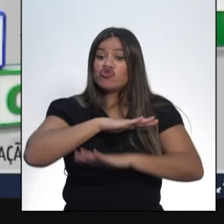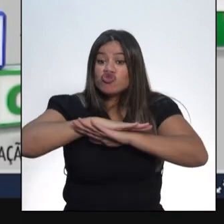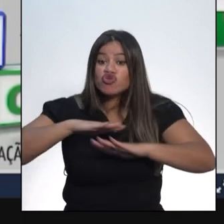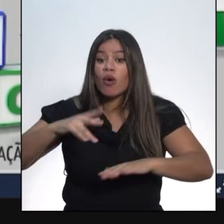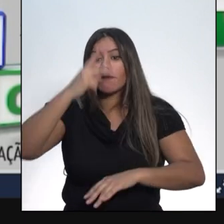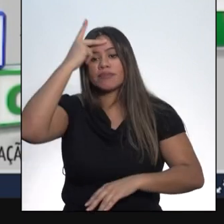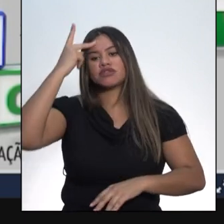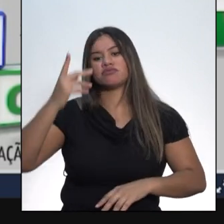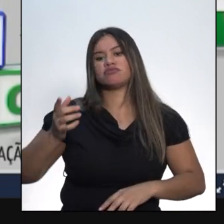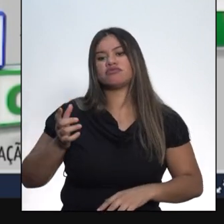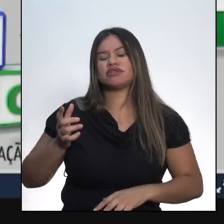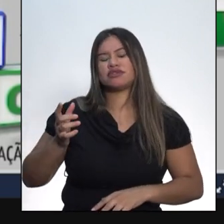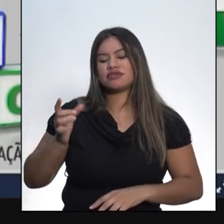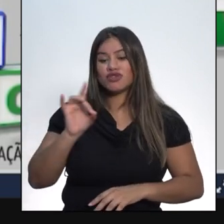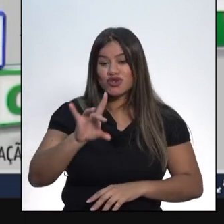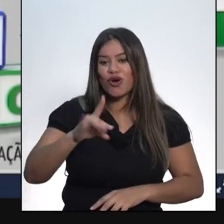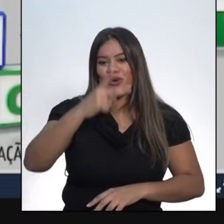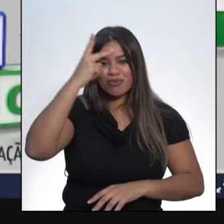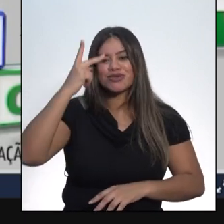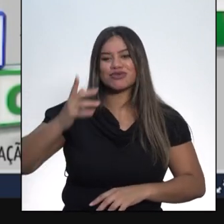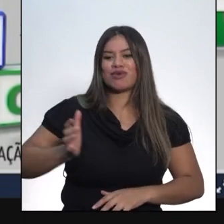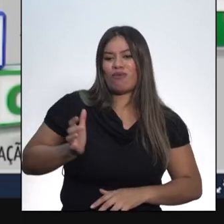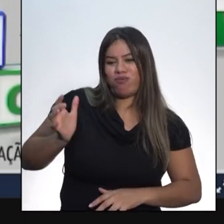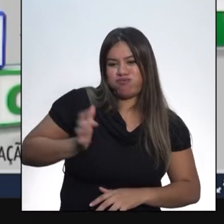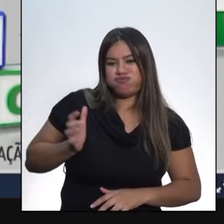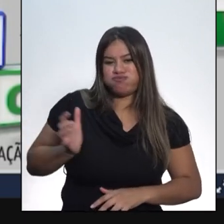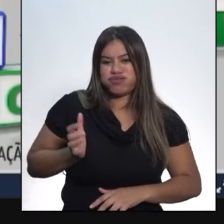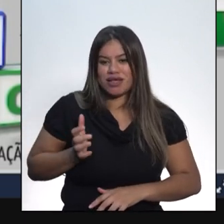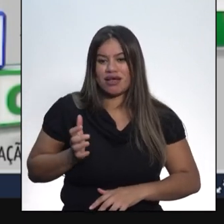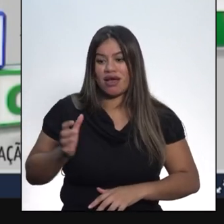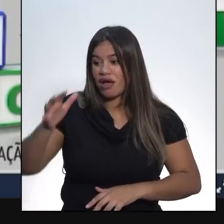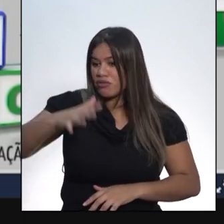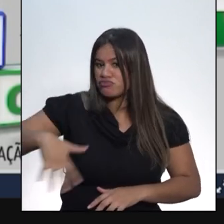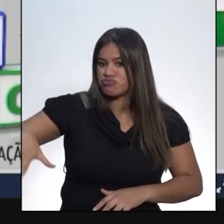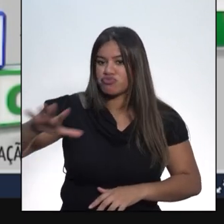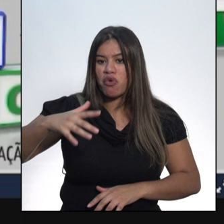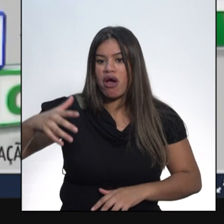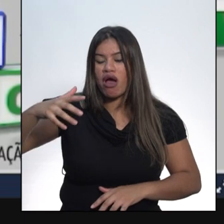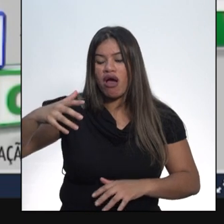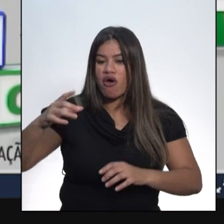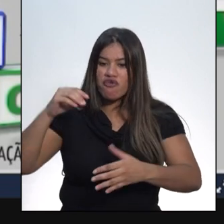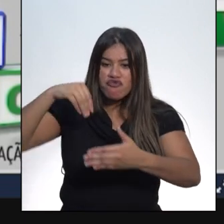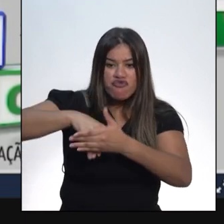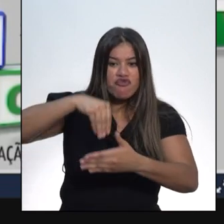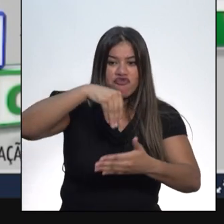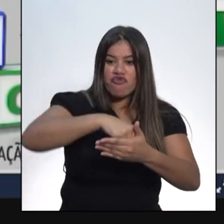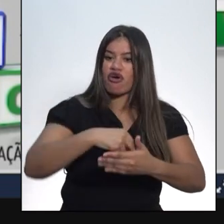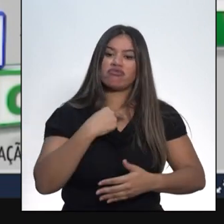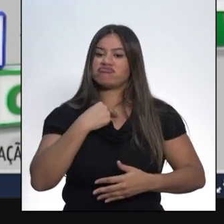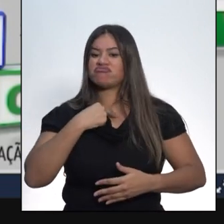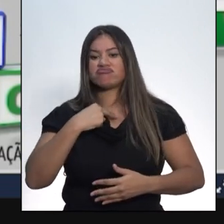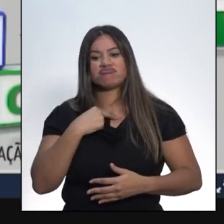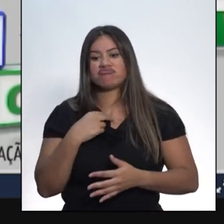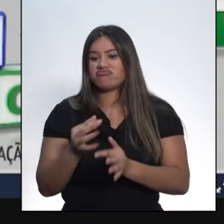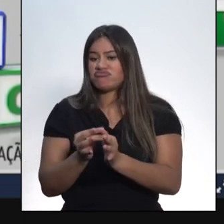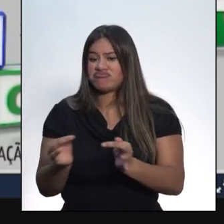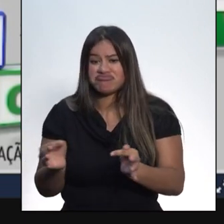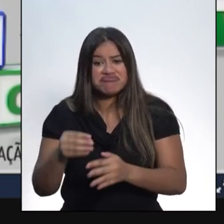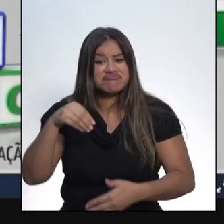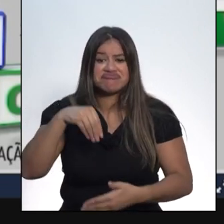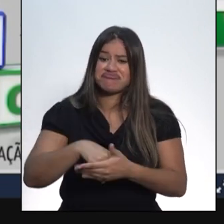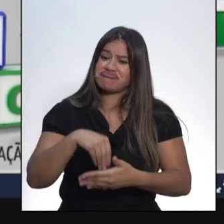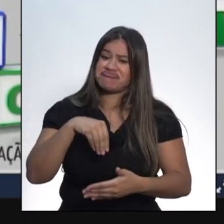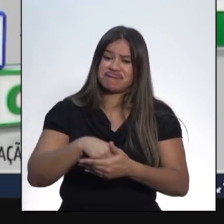O povo estava fora da participação política durante a monarquia. Mas, porém, contudo,